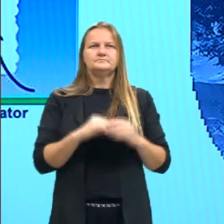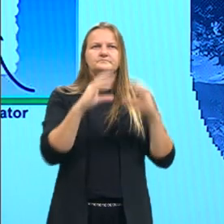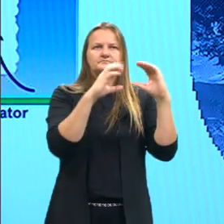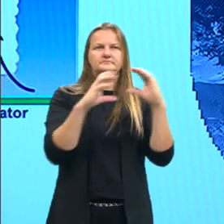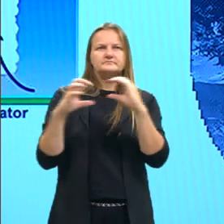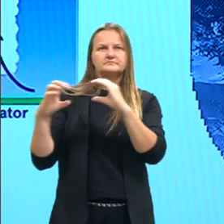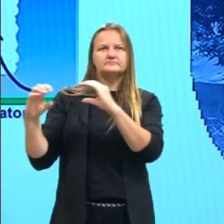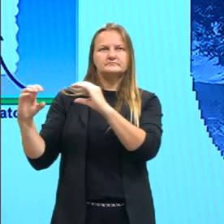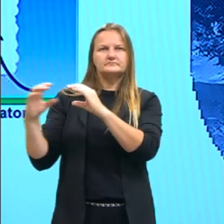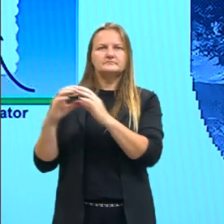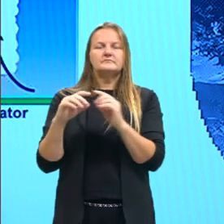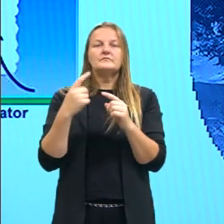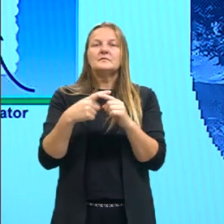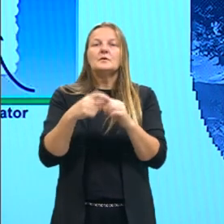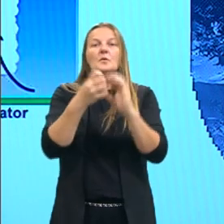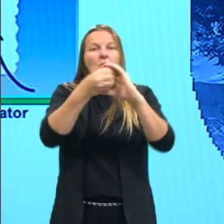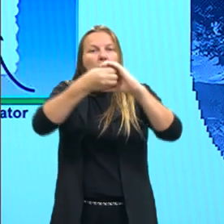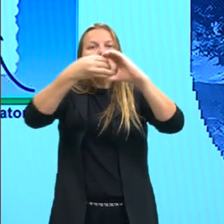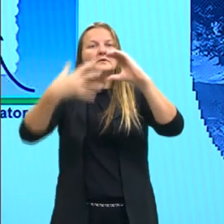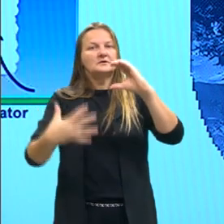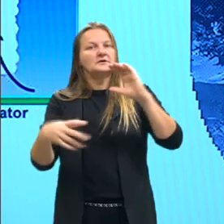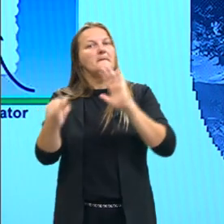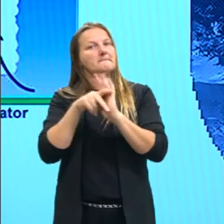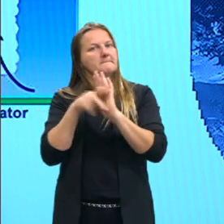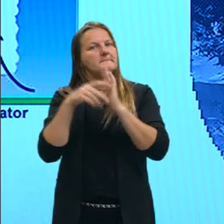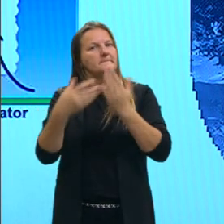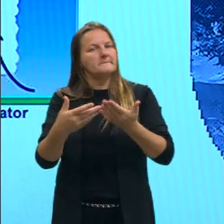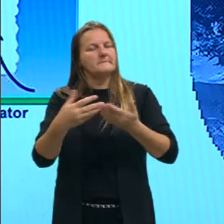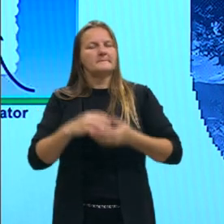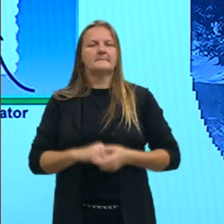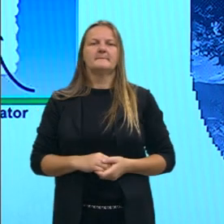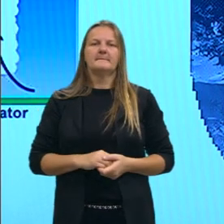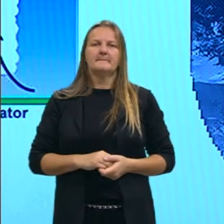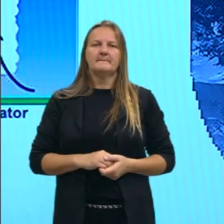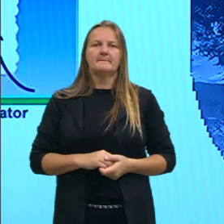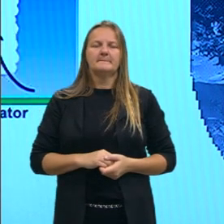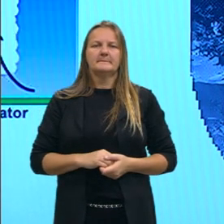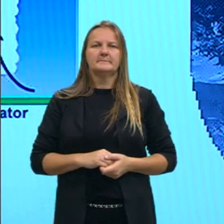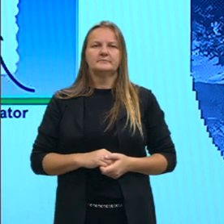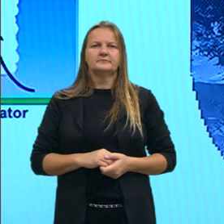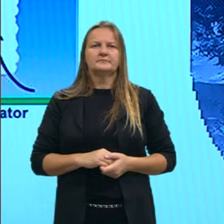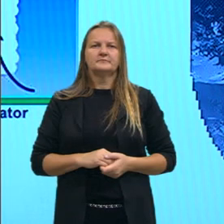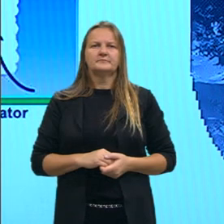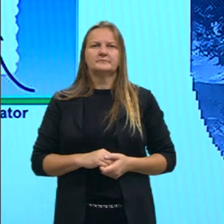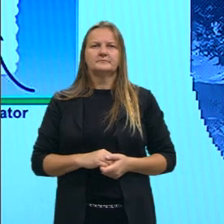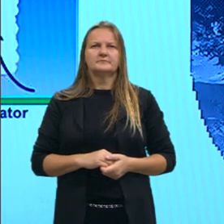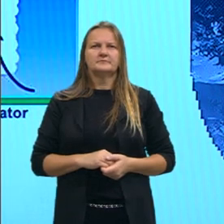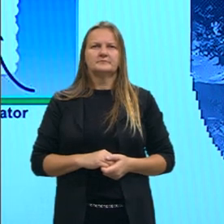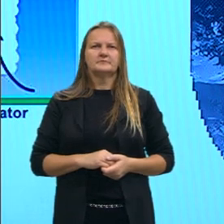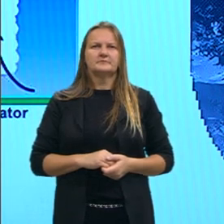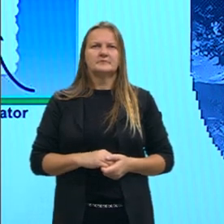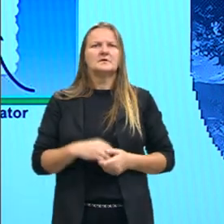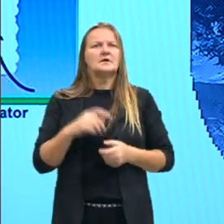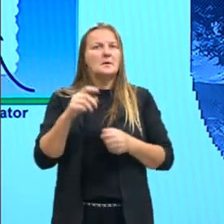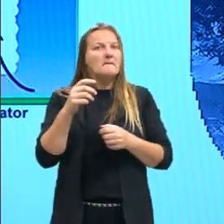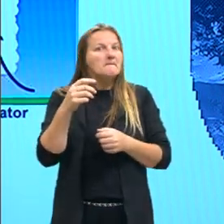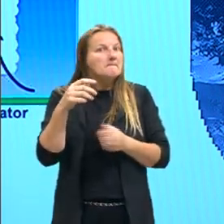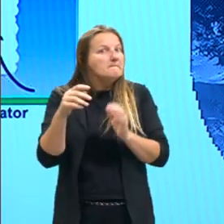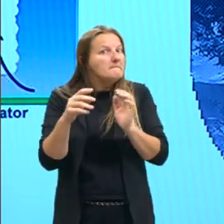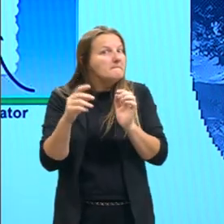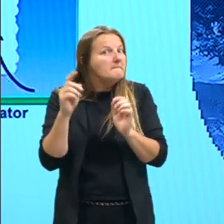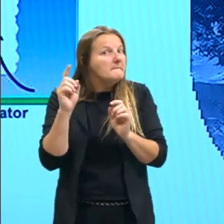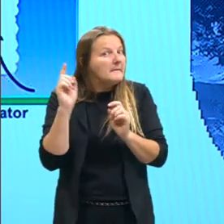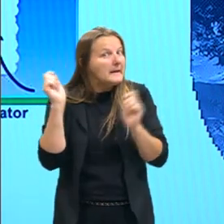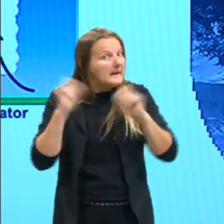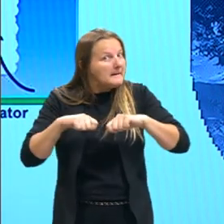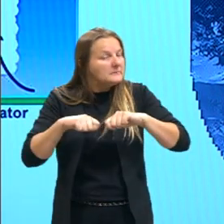Vai ter essas características, tá, gurizada? De formação aí, então vai chover muito nessa região aqui